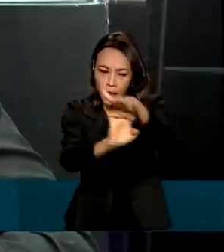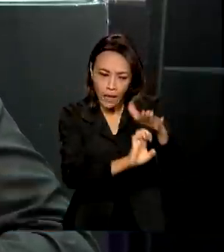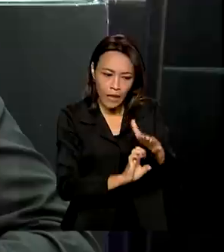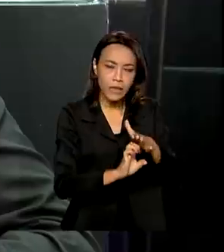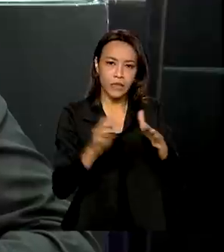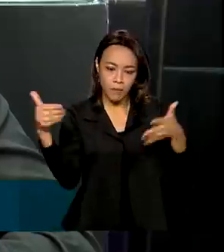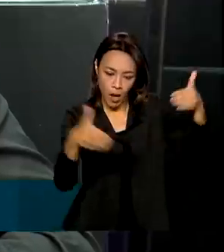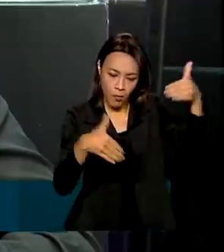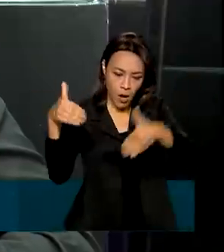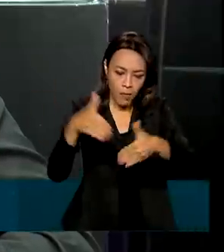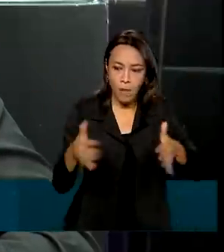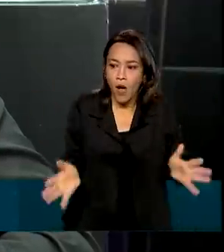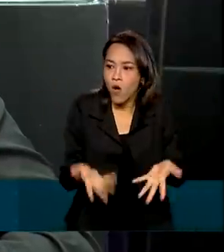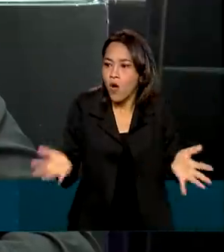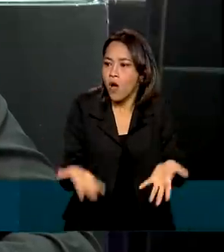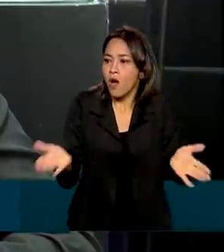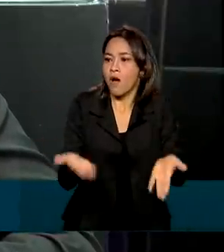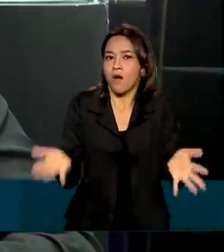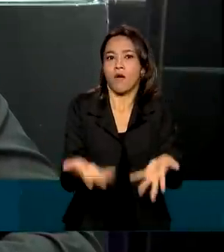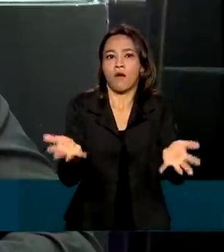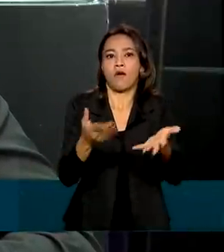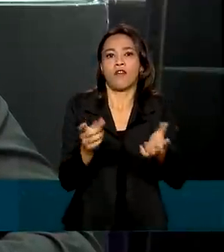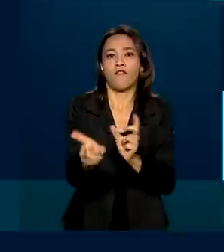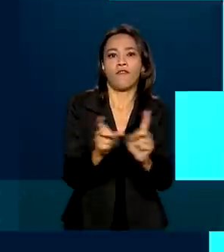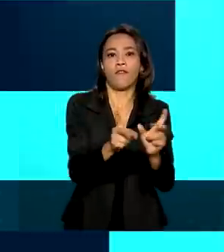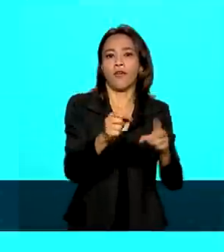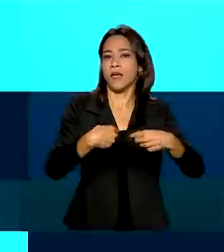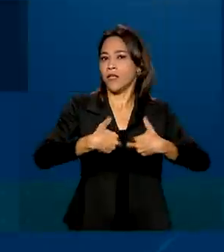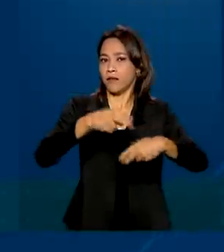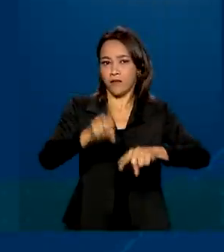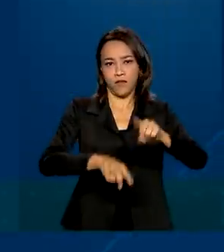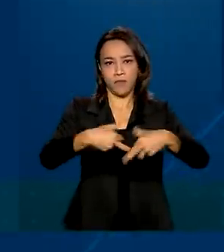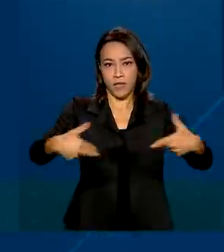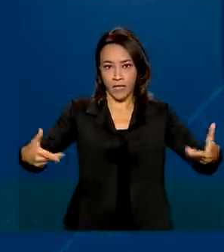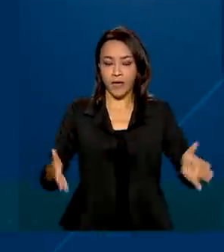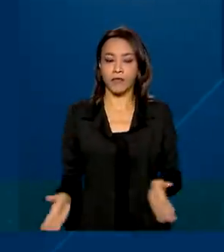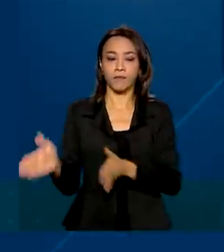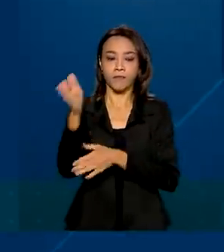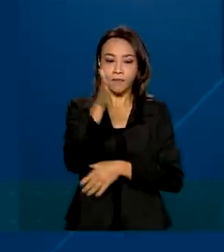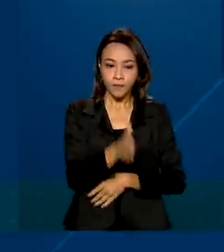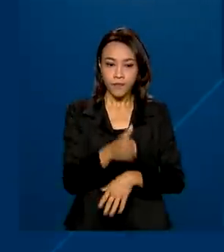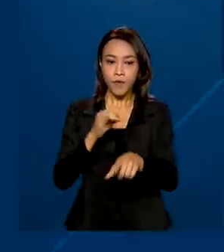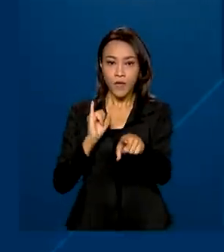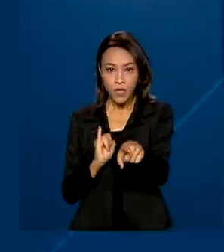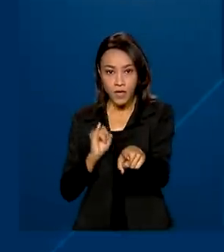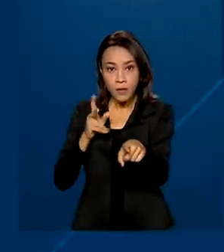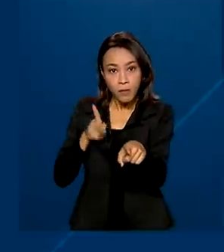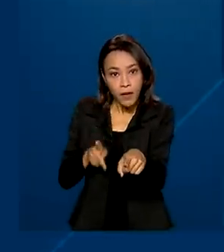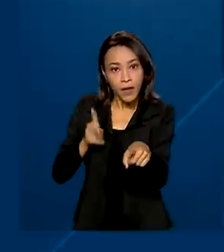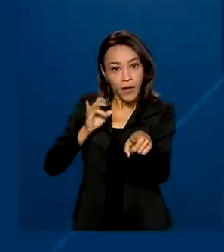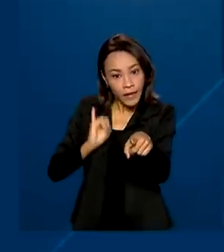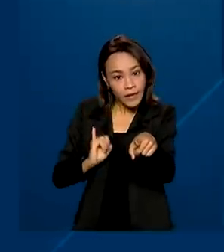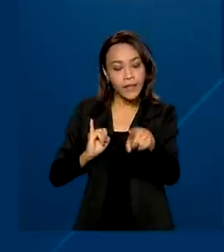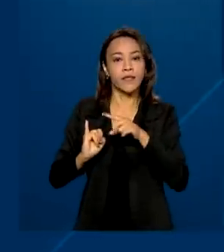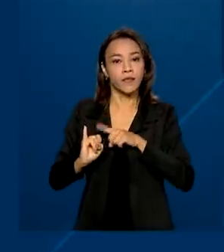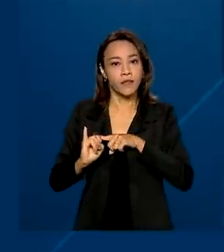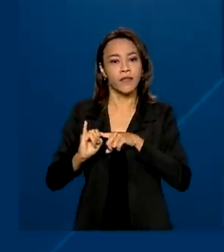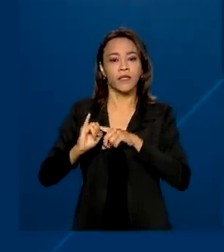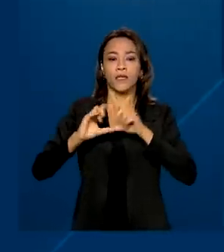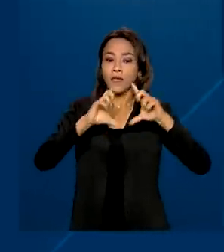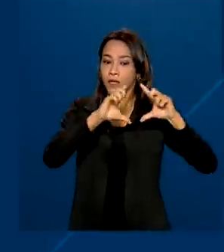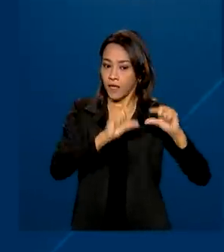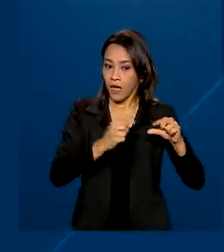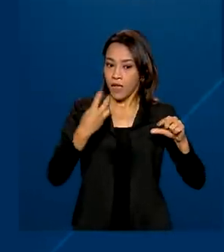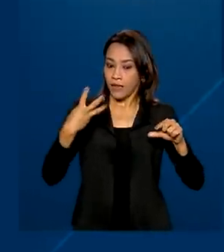digitais, ou seja, no mercado mesmo de venda de acessórios. O IPI sobre consoles e máquinas de jogos de vídeo caiu de